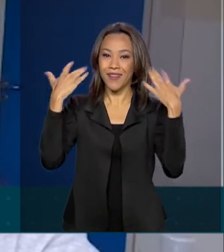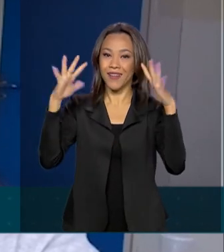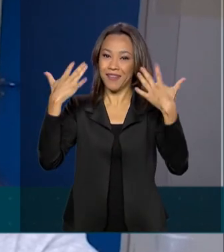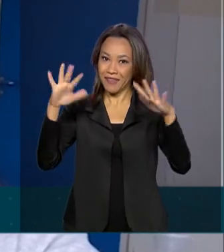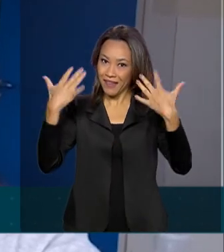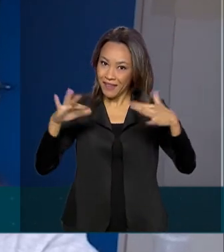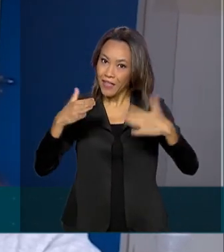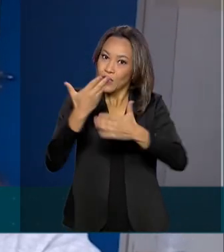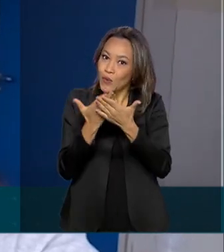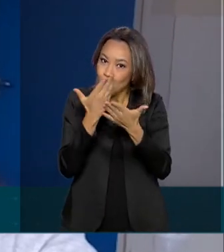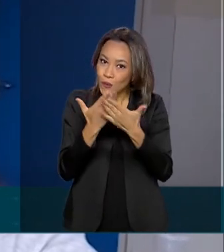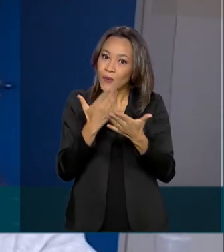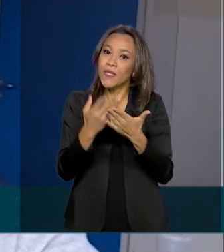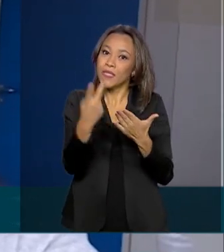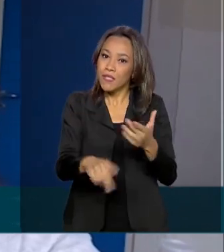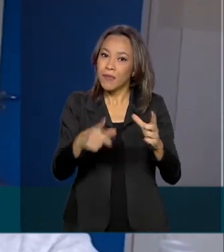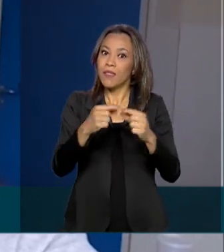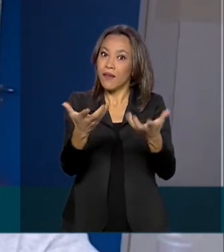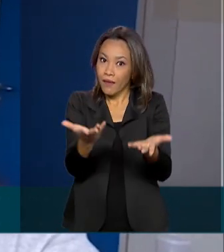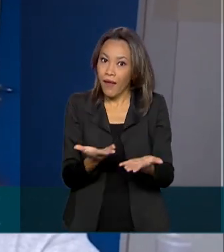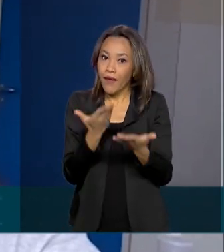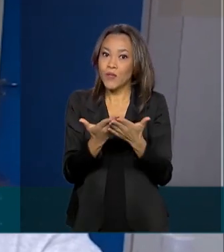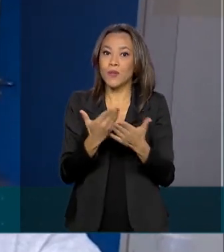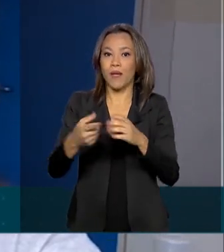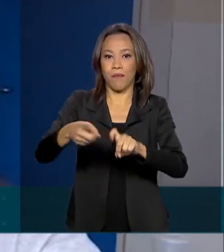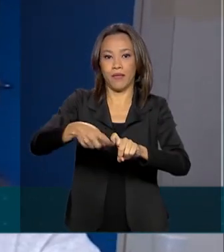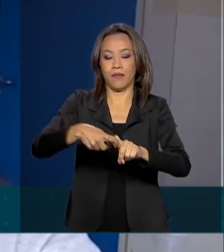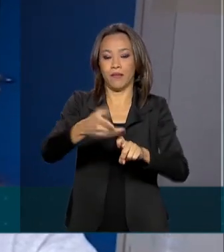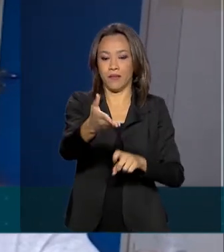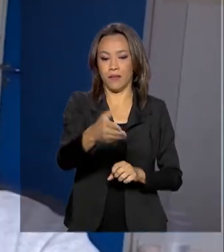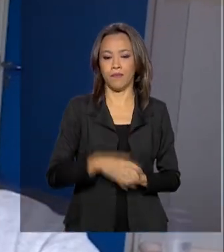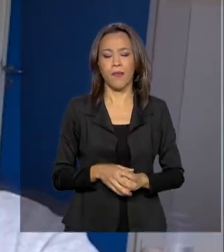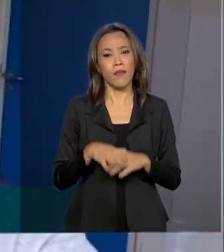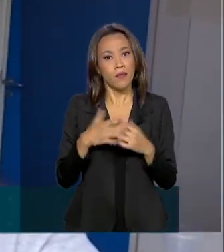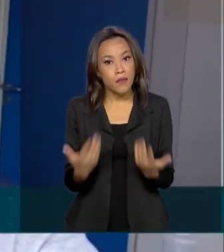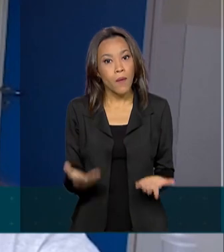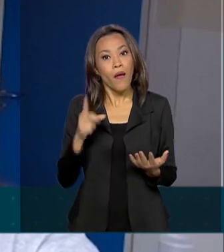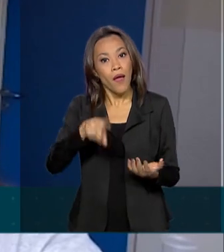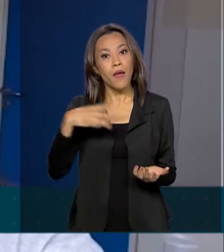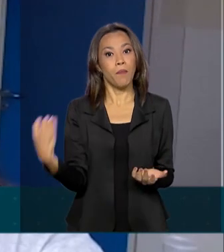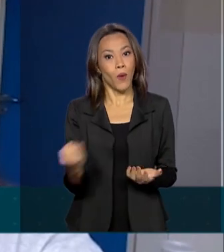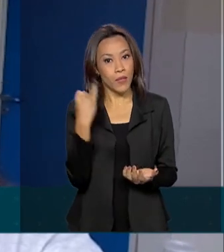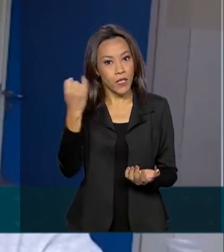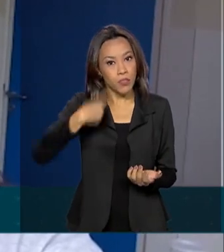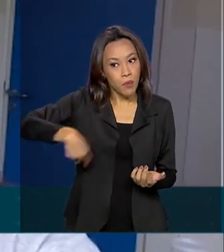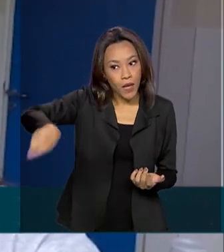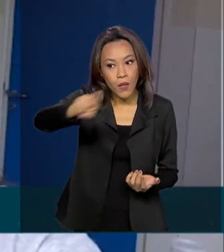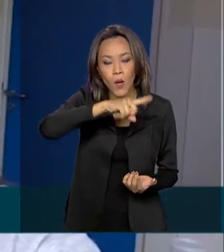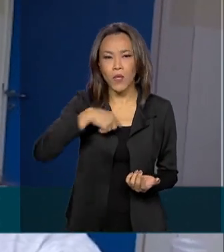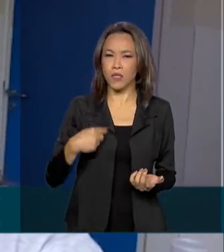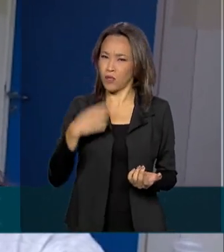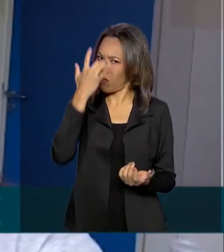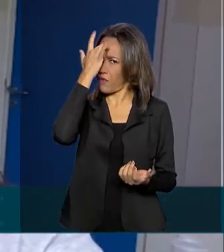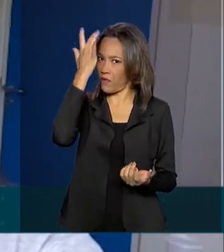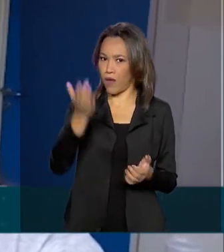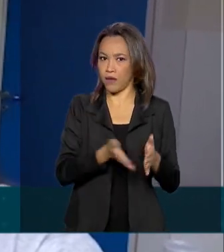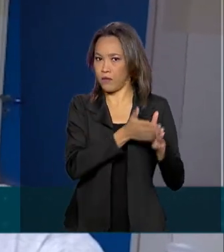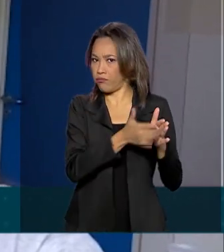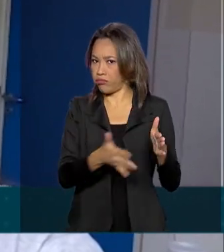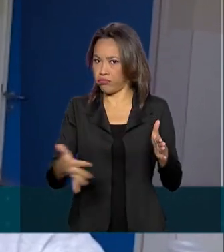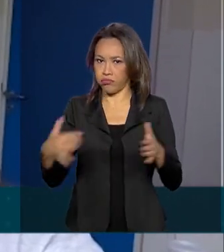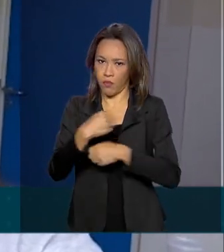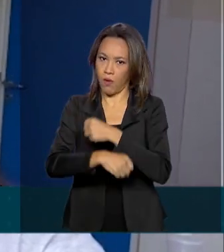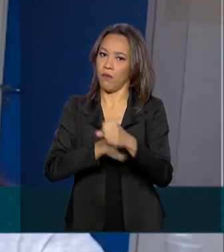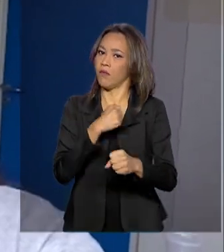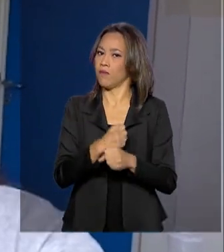de Brasília que quer fazer medicina. É também muito importante para nós estudantes que não tivemos um ano fácil. E por